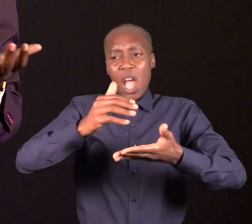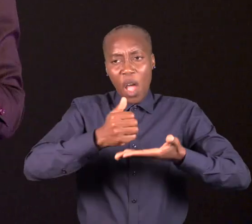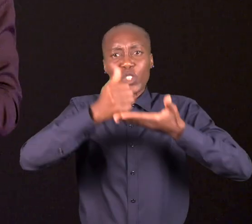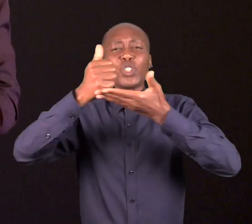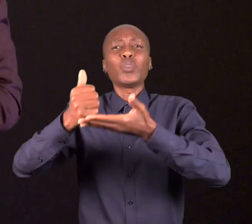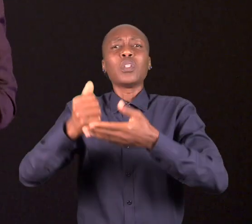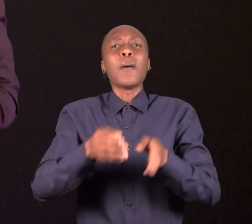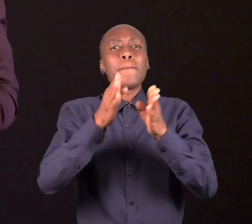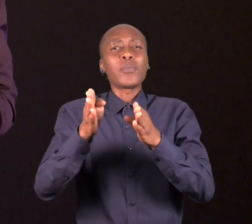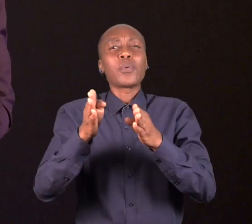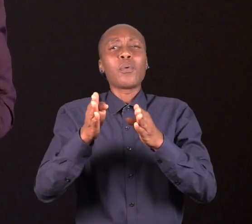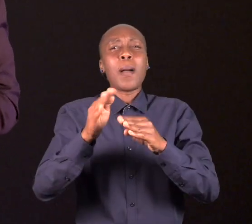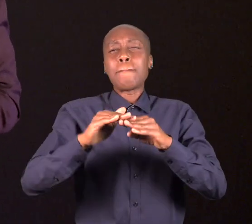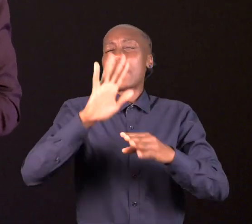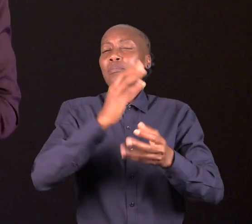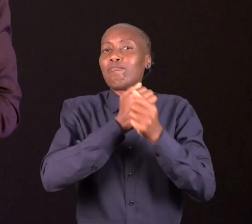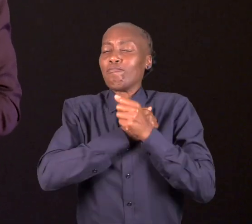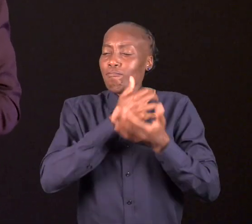o apoio das pessoas de boa fé.